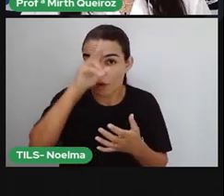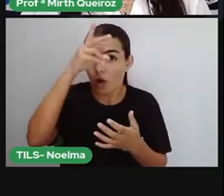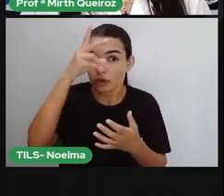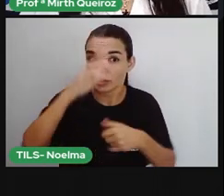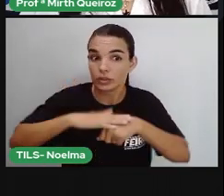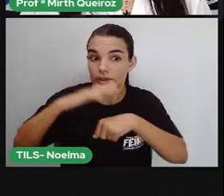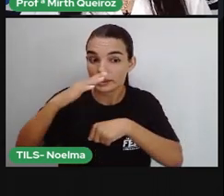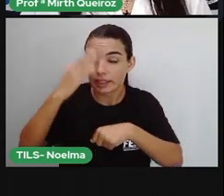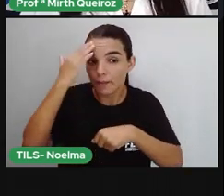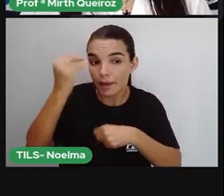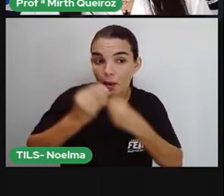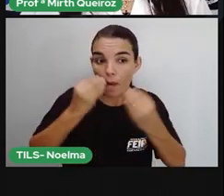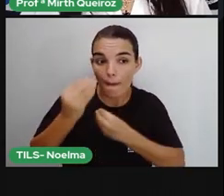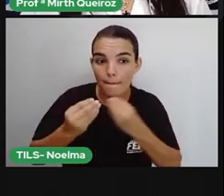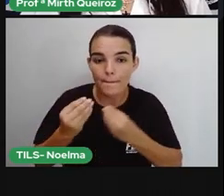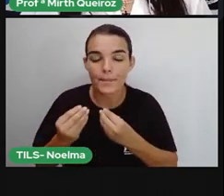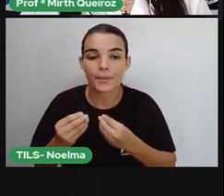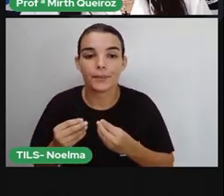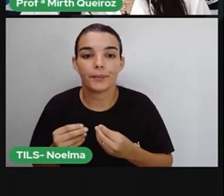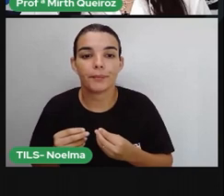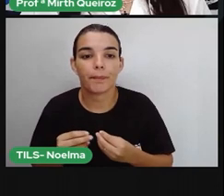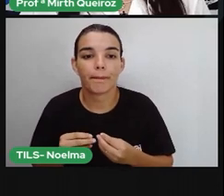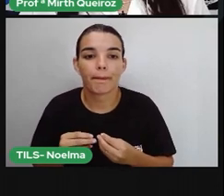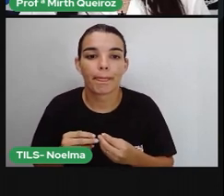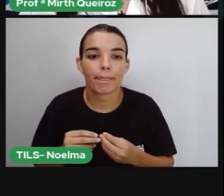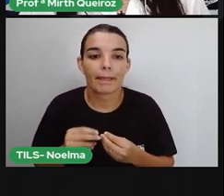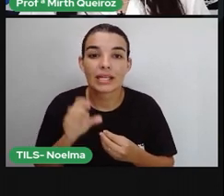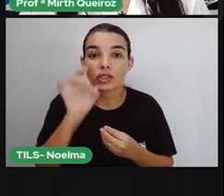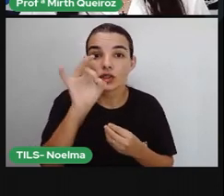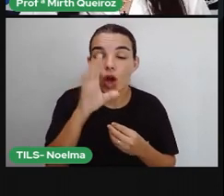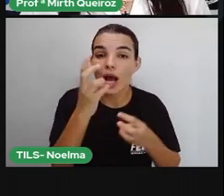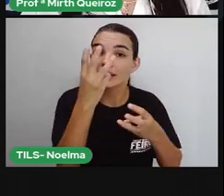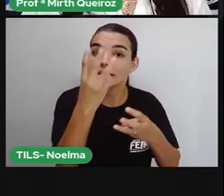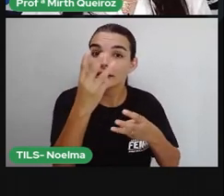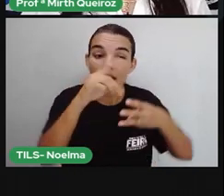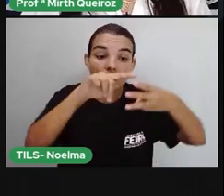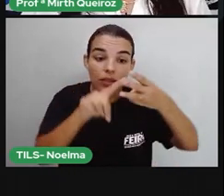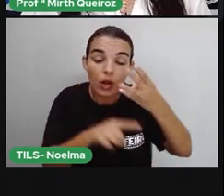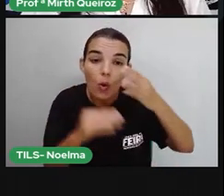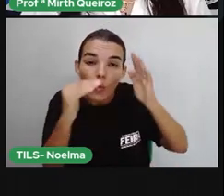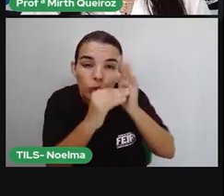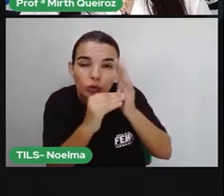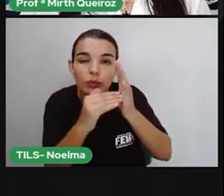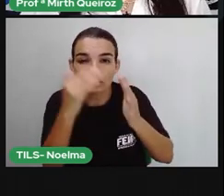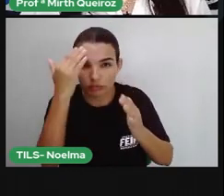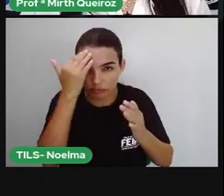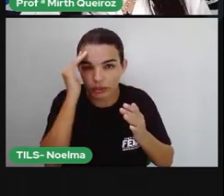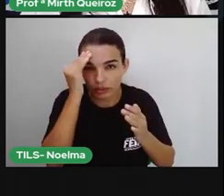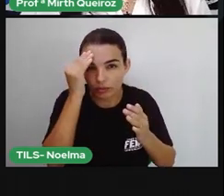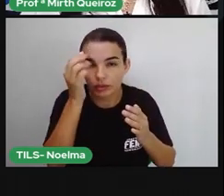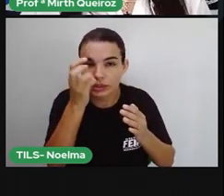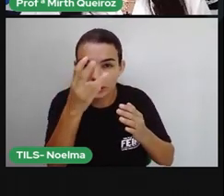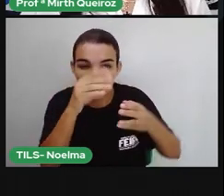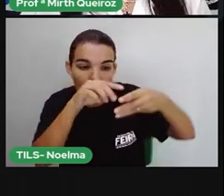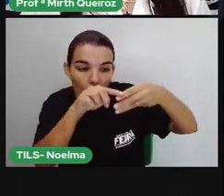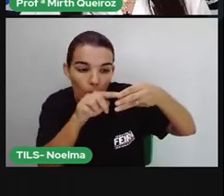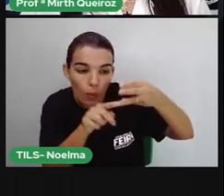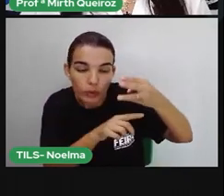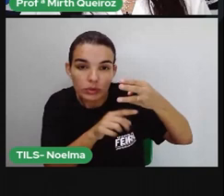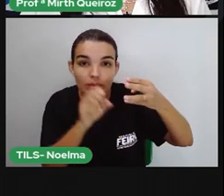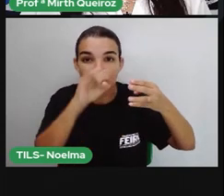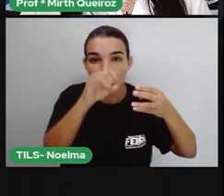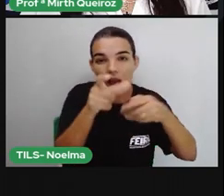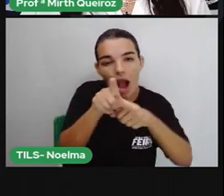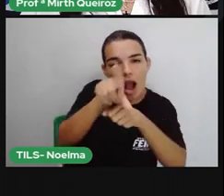tônica, nós só vamos considerar as três últimas sílabas. Essas sílabas que vêm